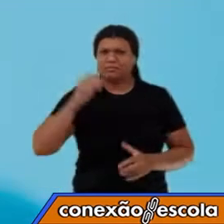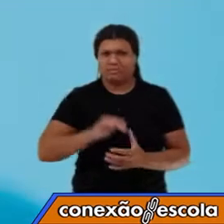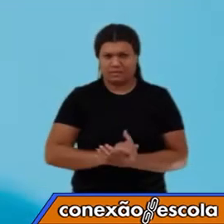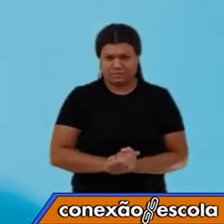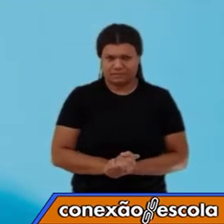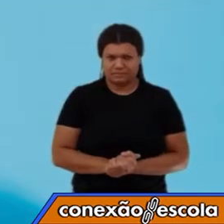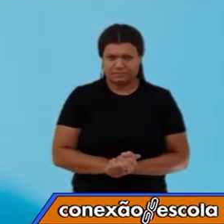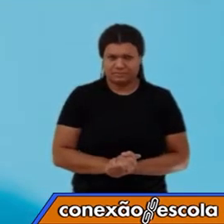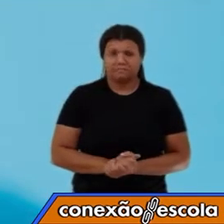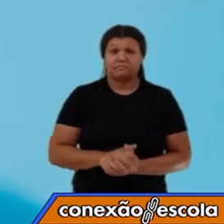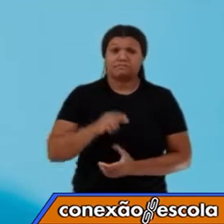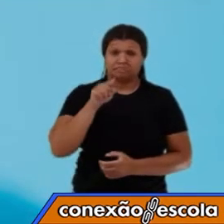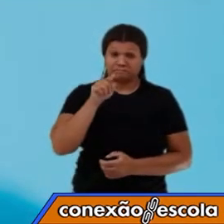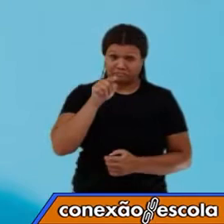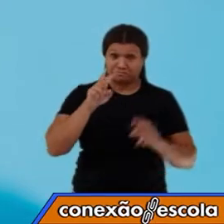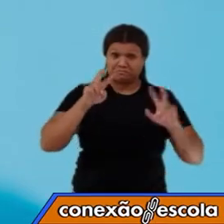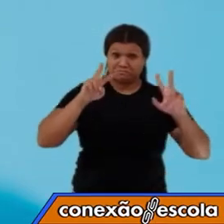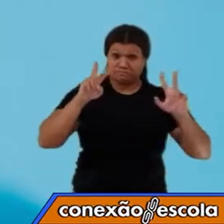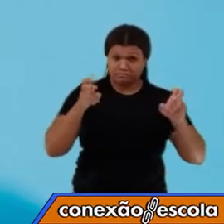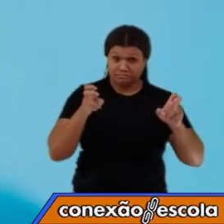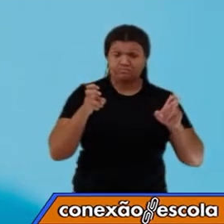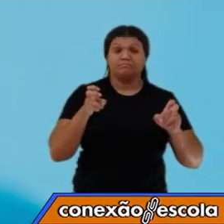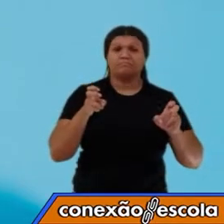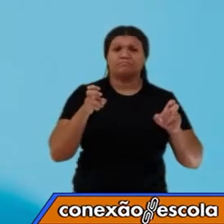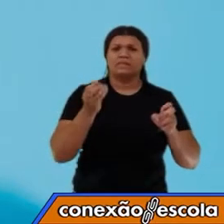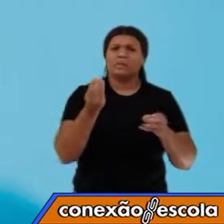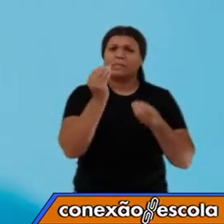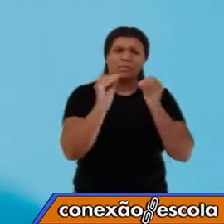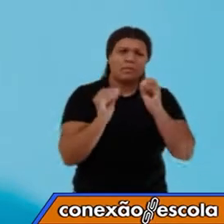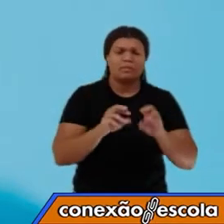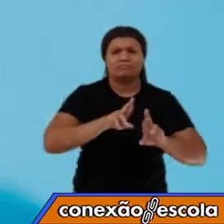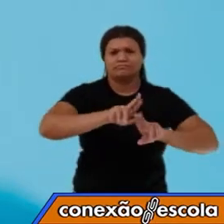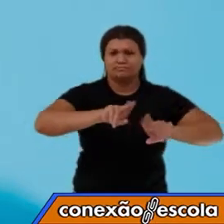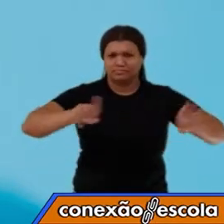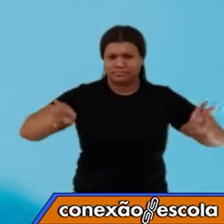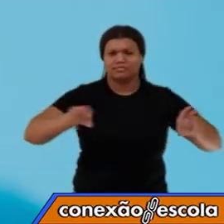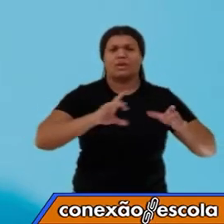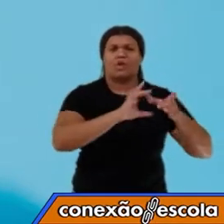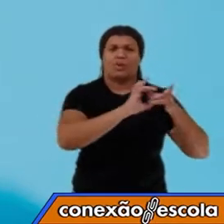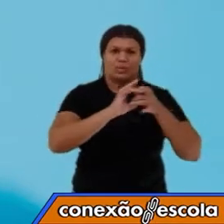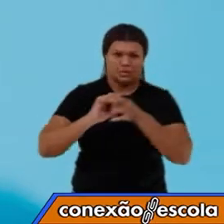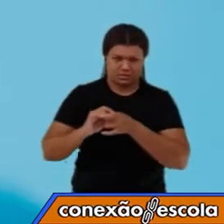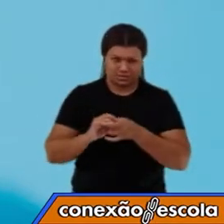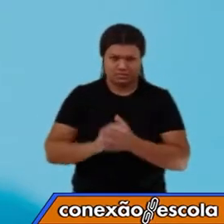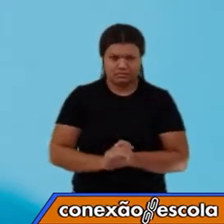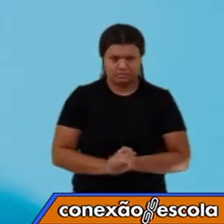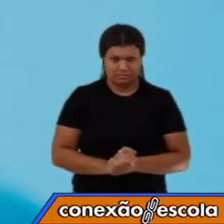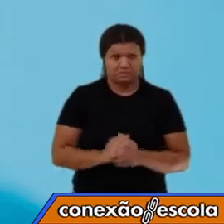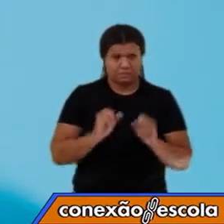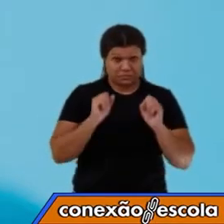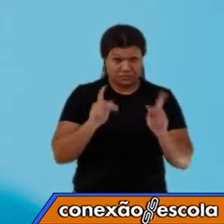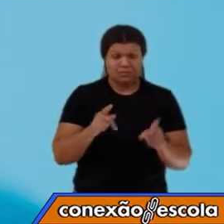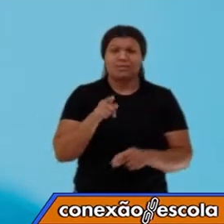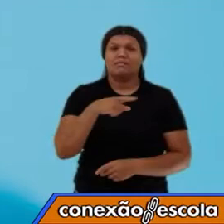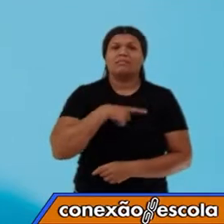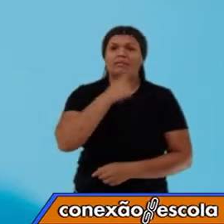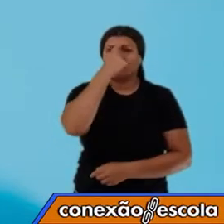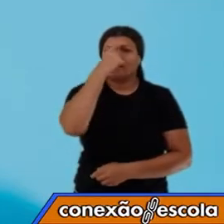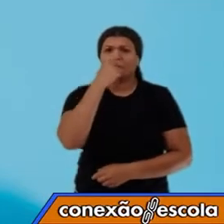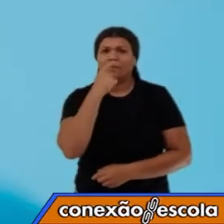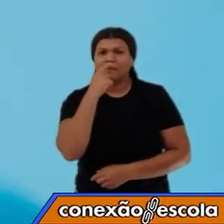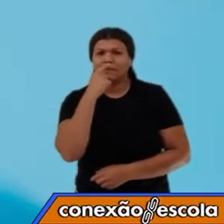geral, esses termos sendo empregados em vários contextos. Certo? Aqui nós temos uma imagem de um